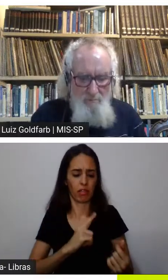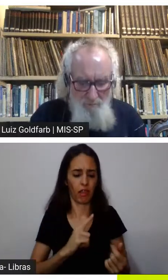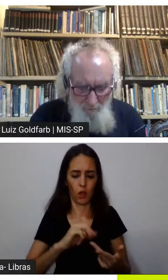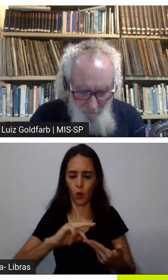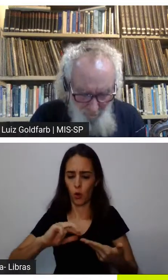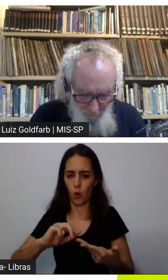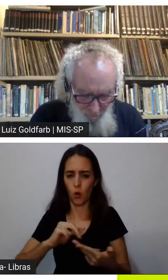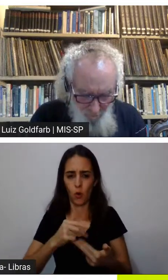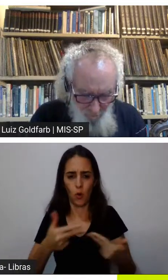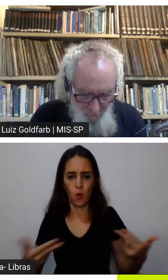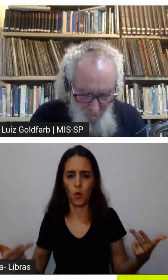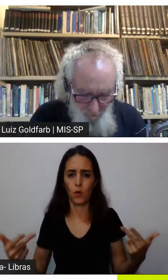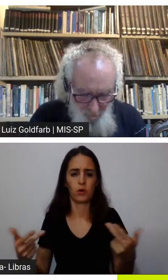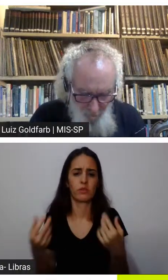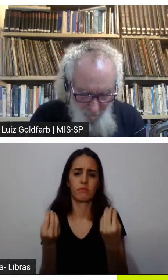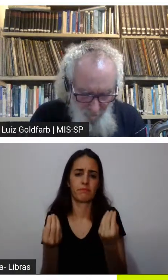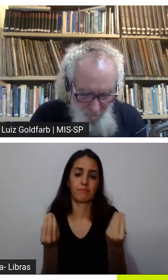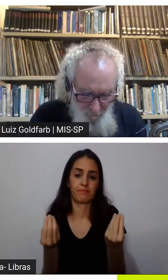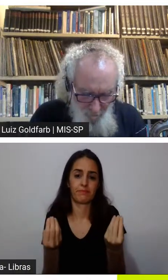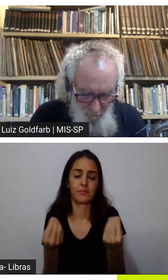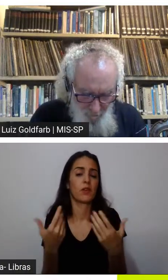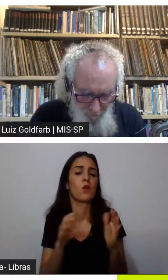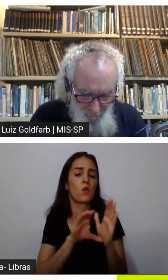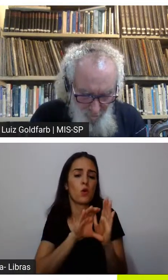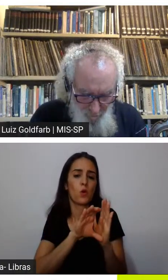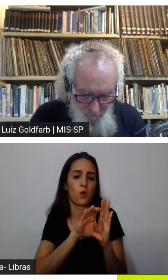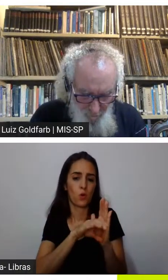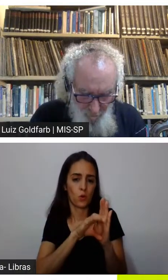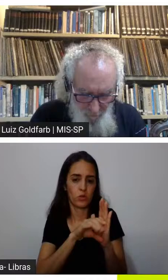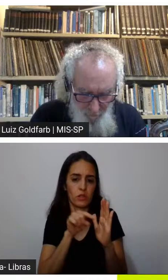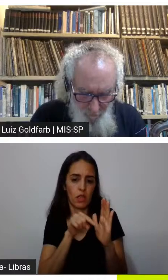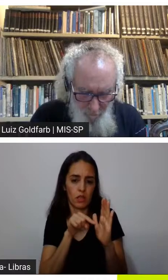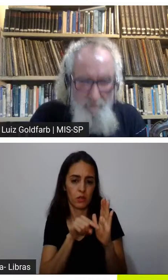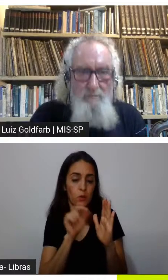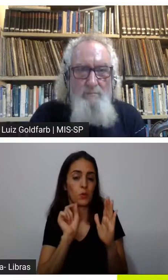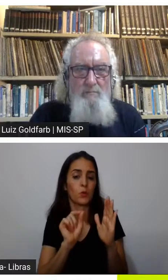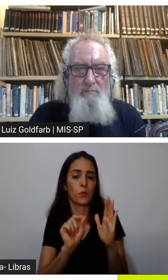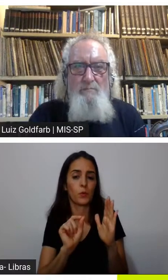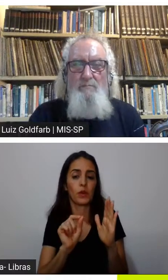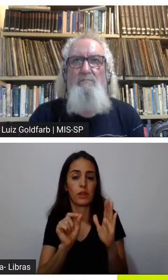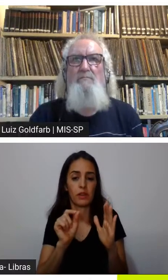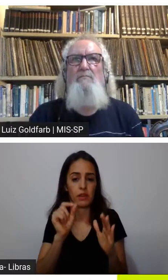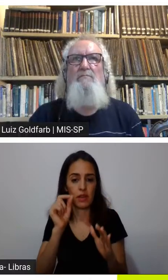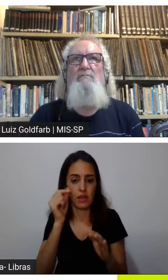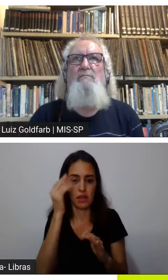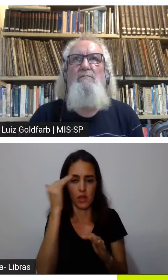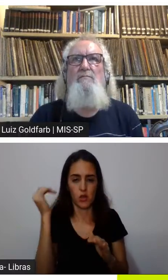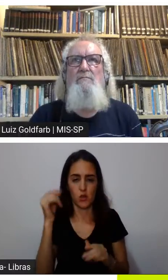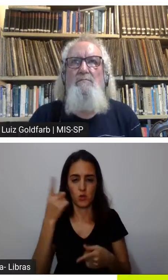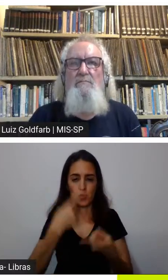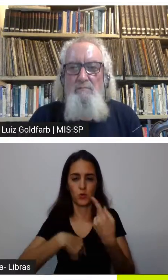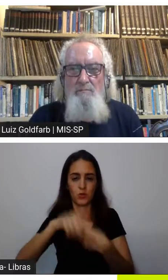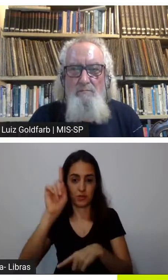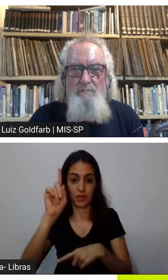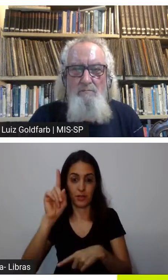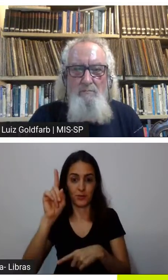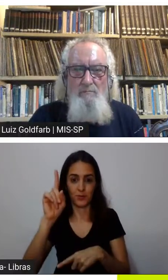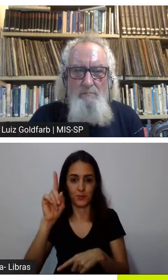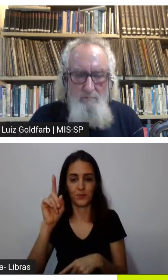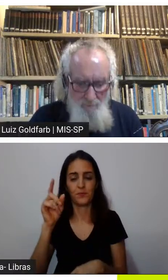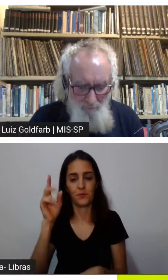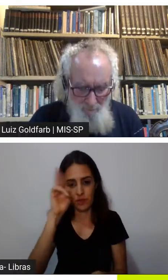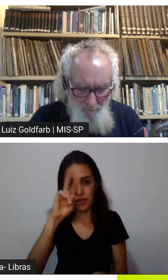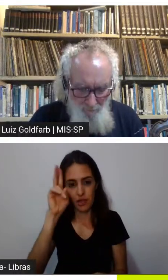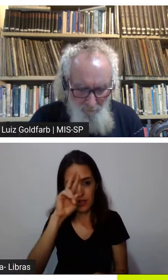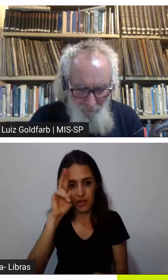sucesso e outra perspectiva do que é desenvolvimento eu volto a falar do do do botão porque eu acho um exemplo